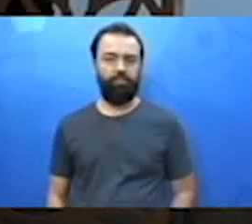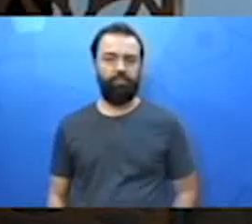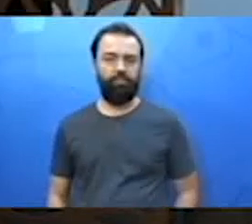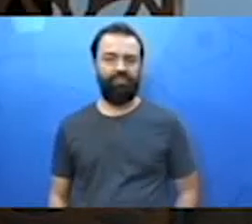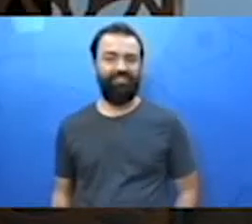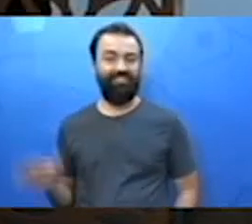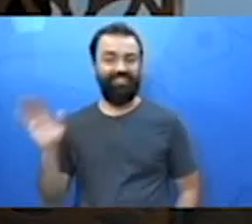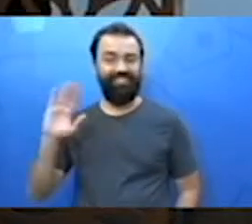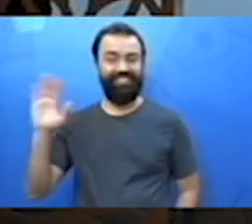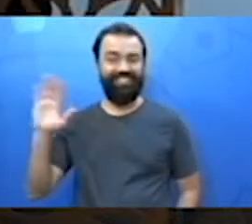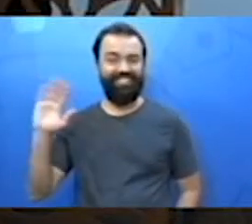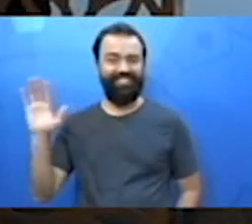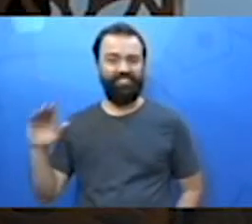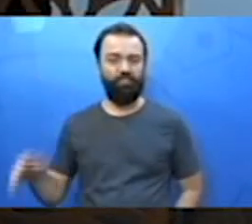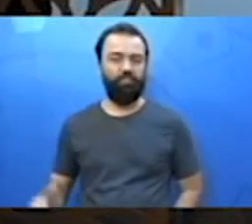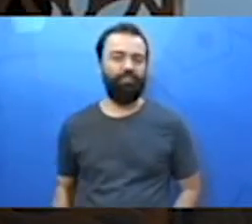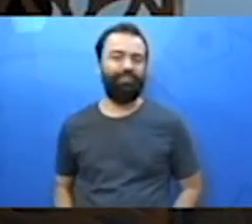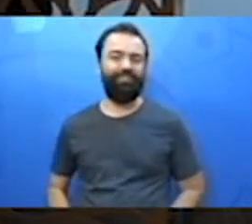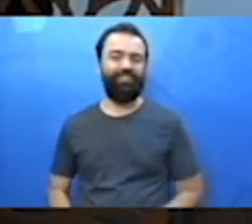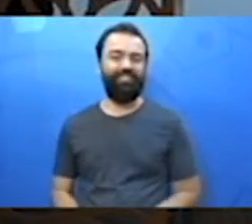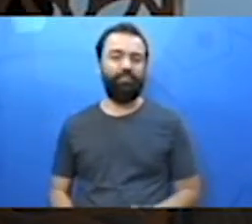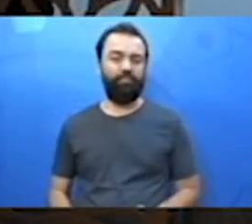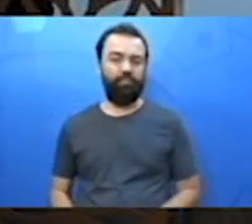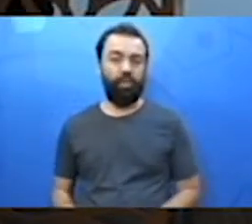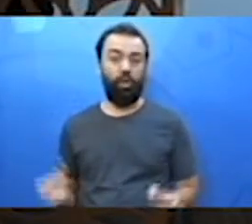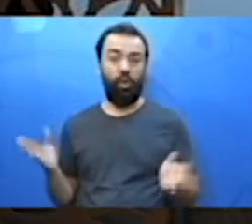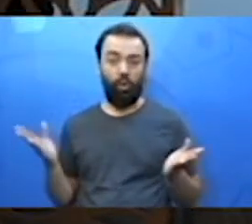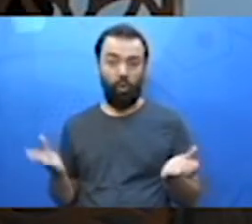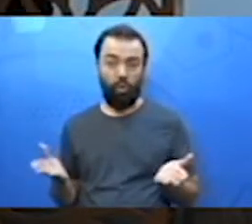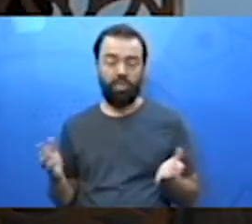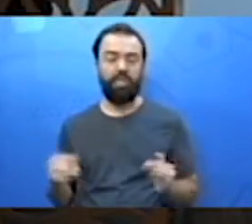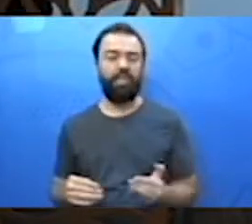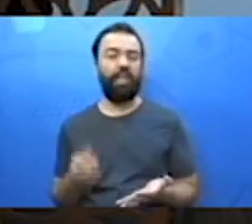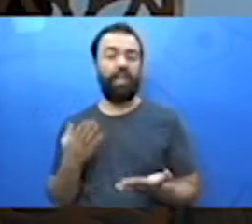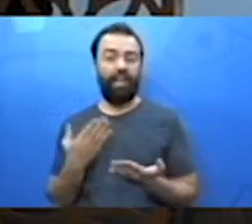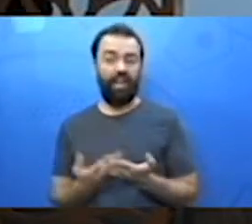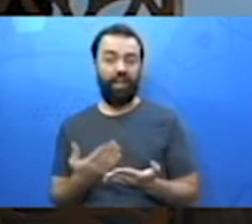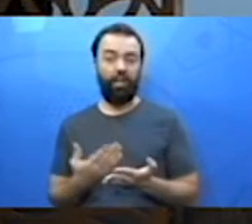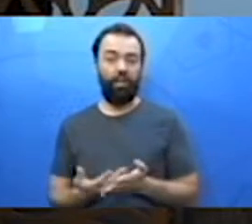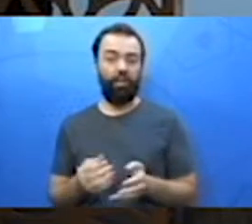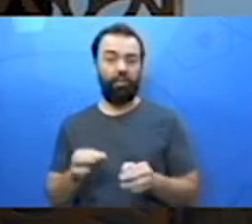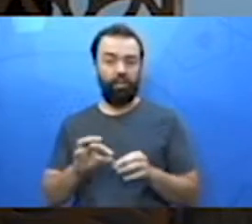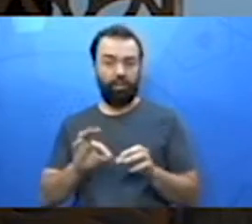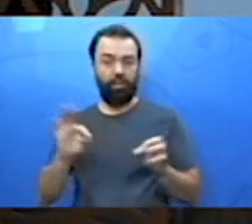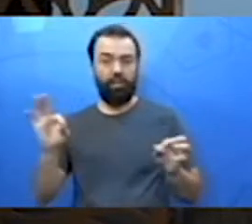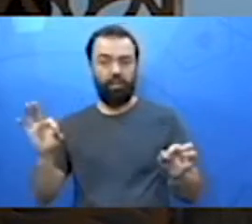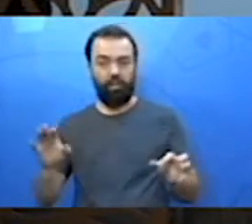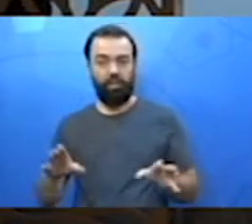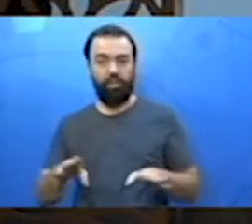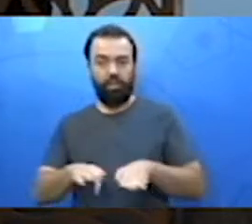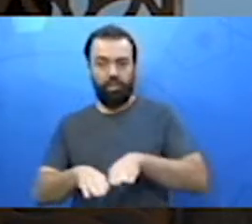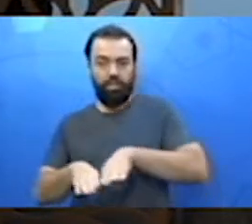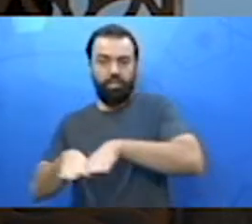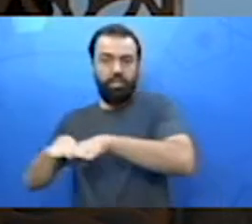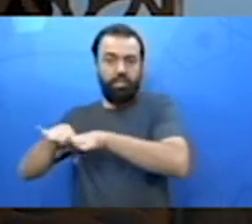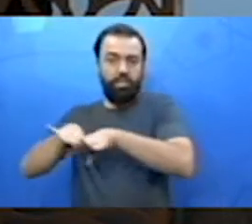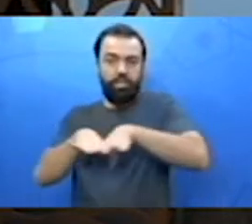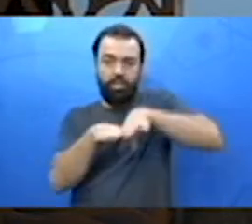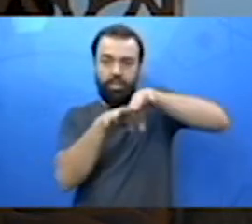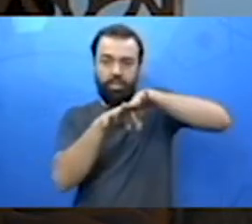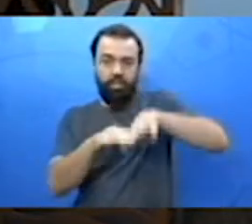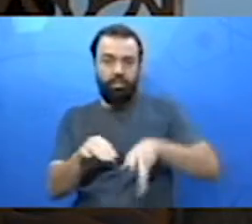Olá pessoal, hoje trouxemos a aula de grandeza direta e inversamente